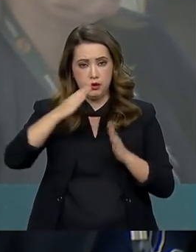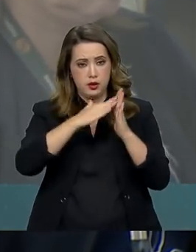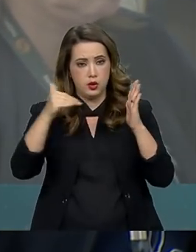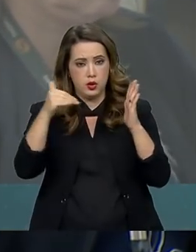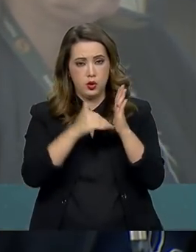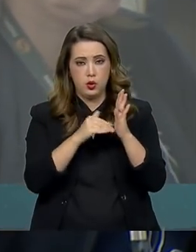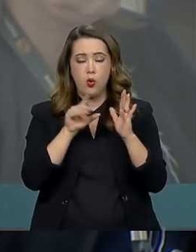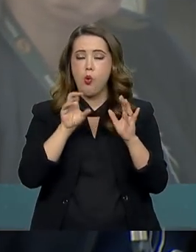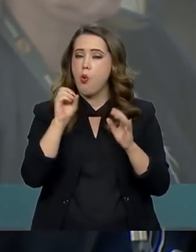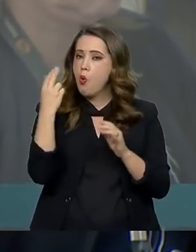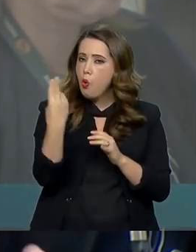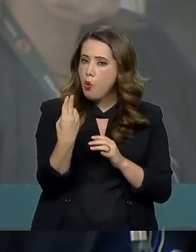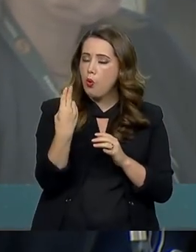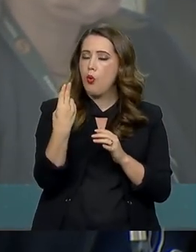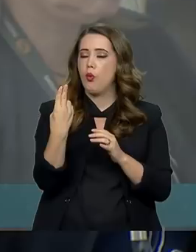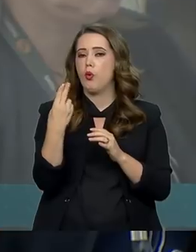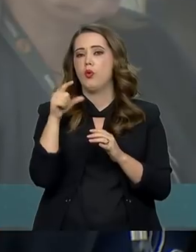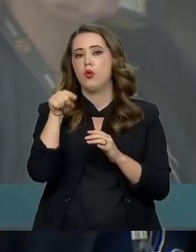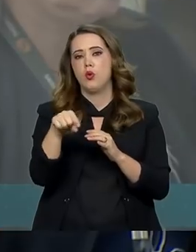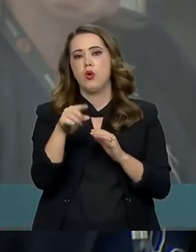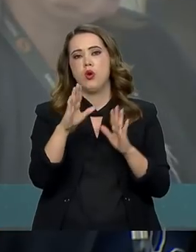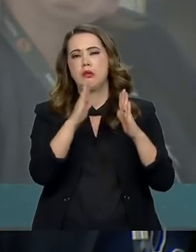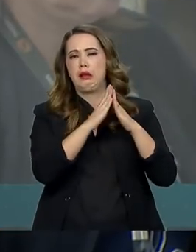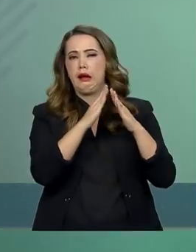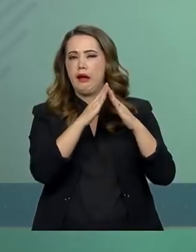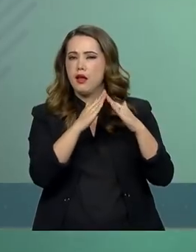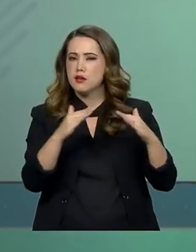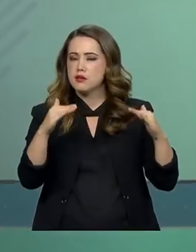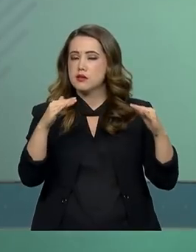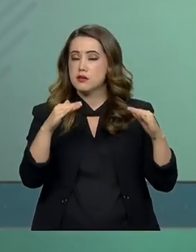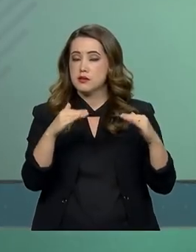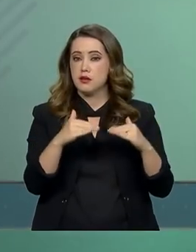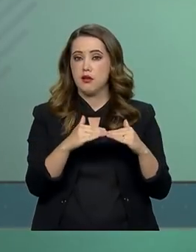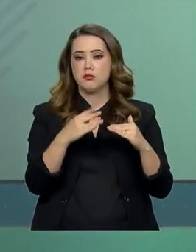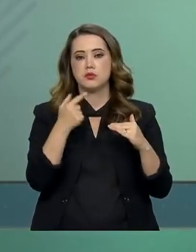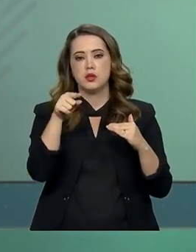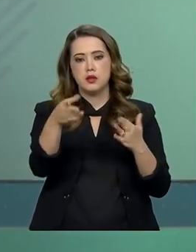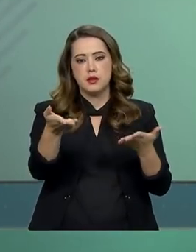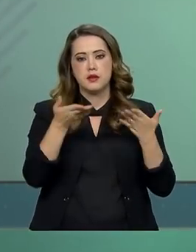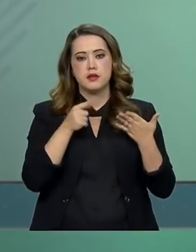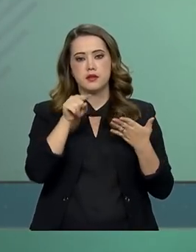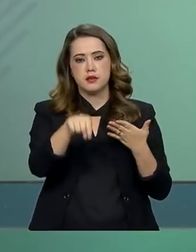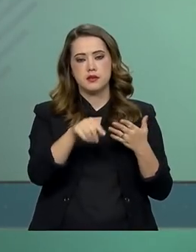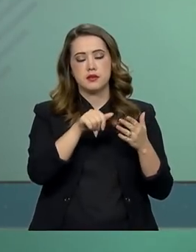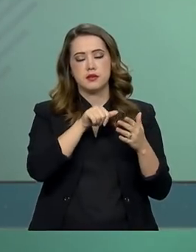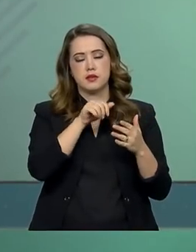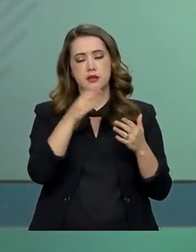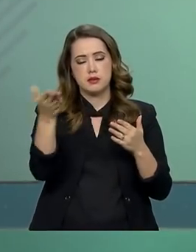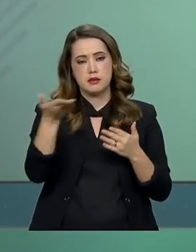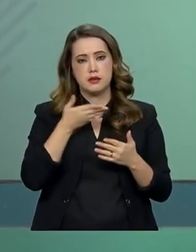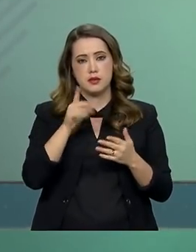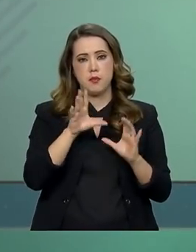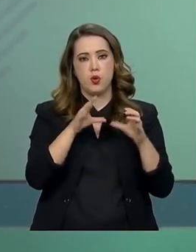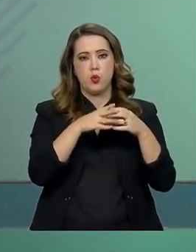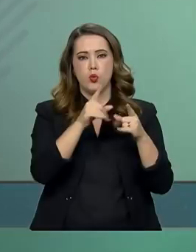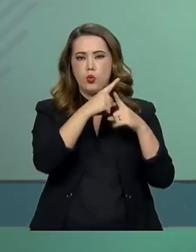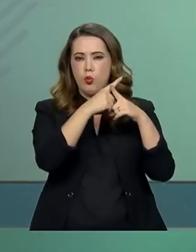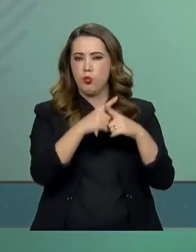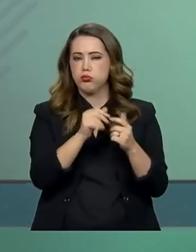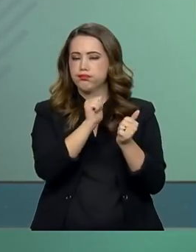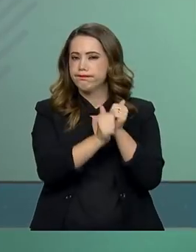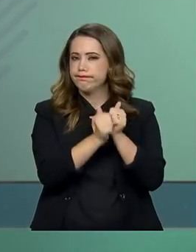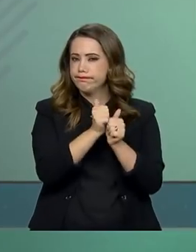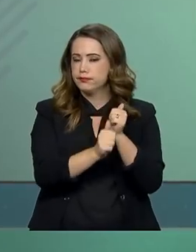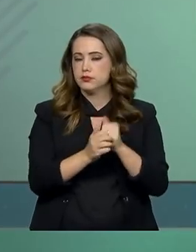a seleção brasileira ou algum jogador da seleção? Eu acabei de ser informado de uma modificação da agenda do senhor